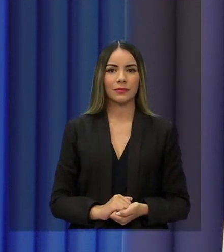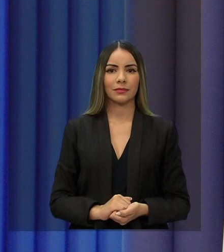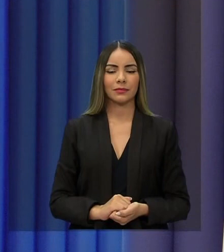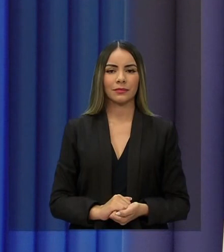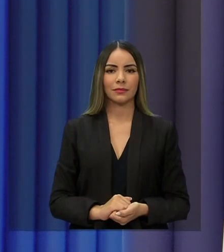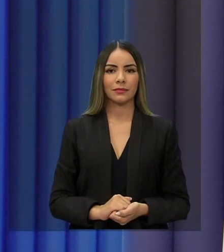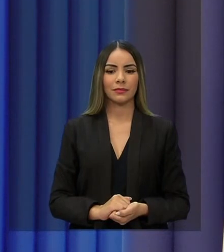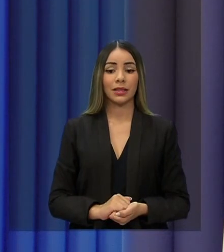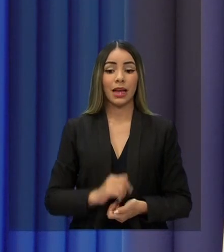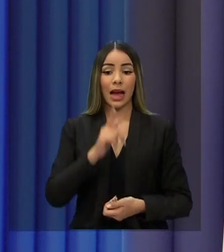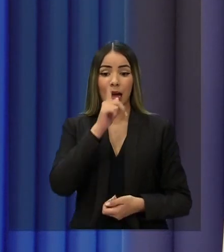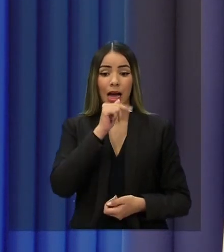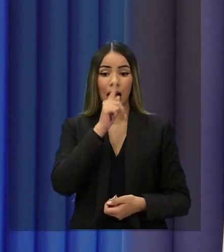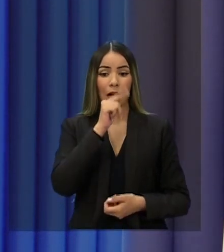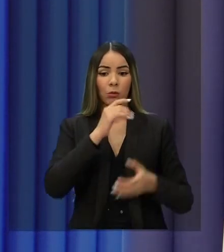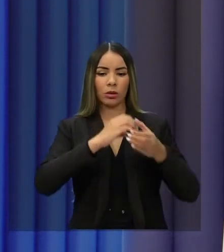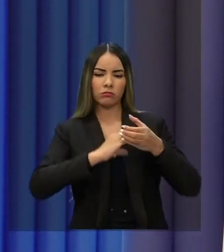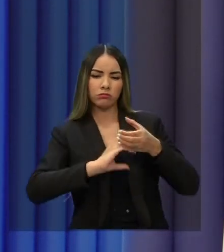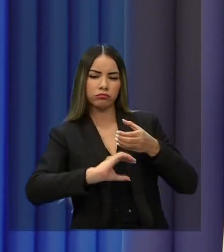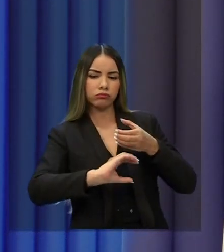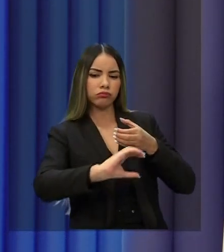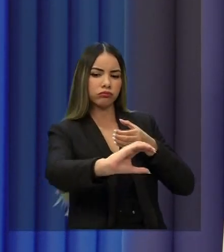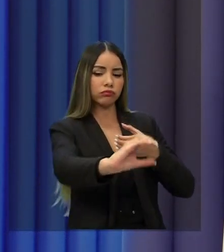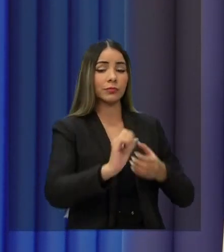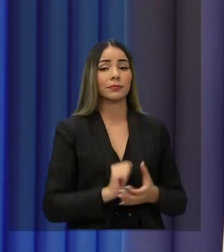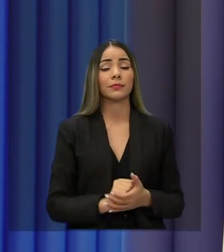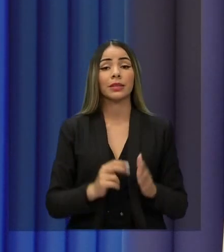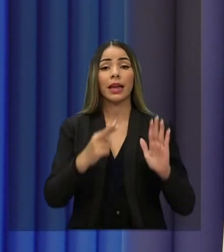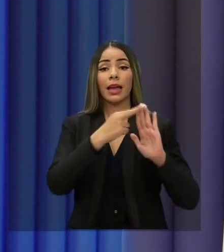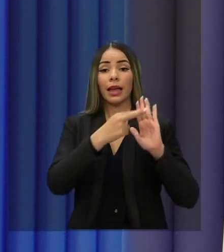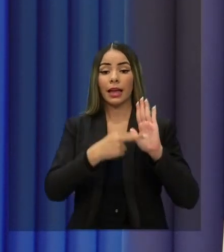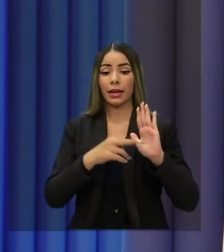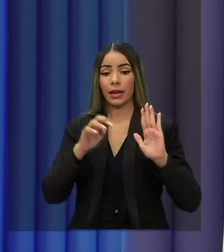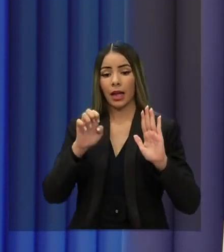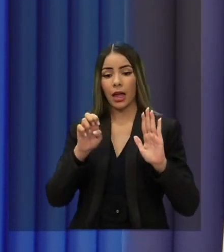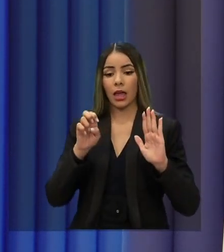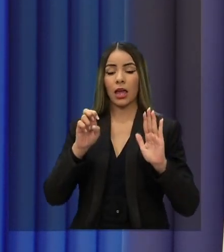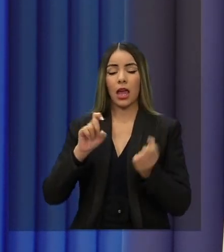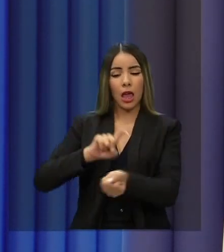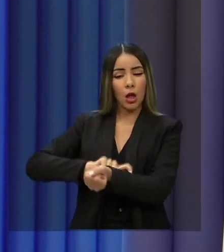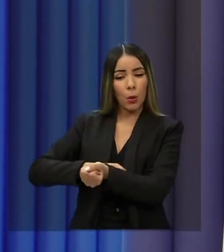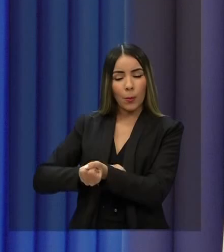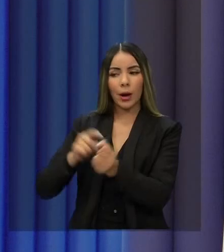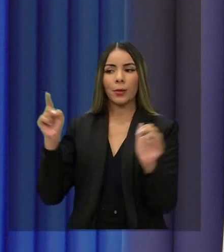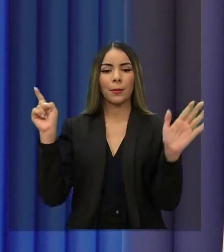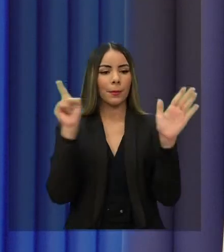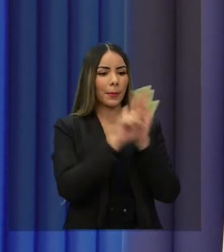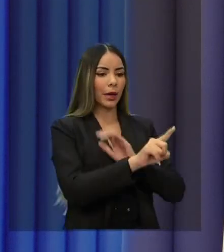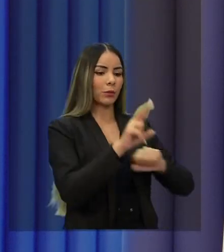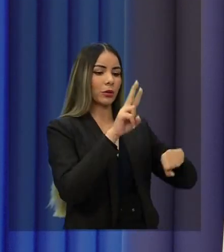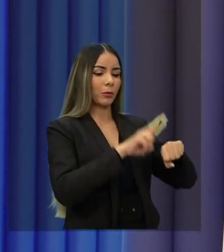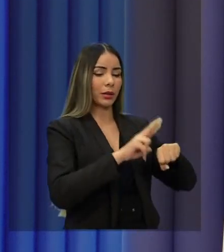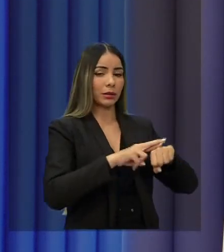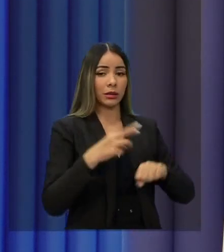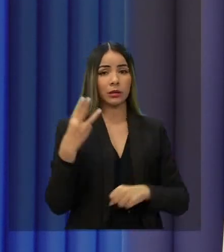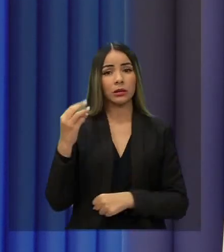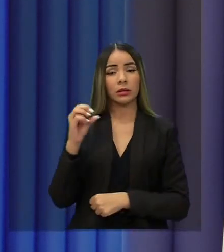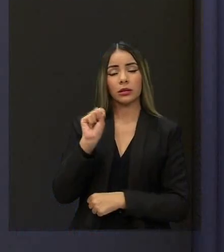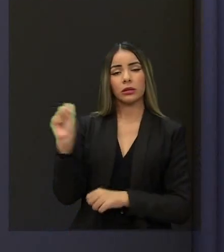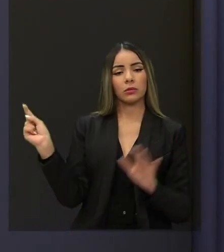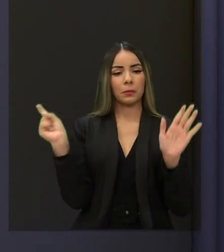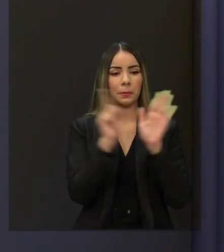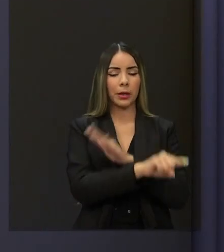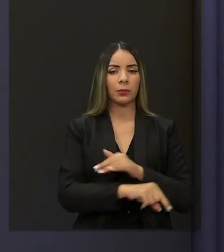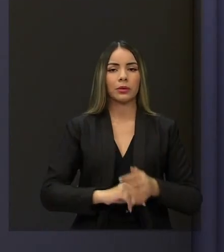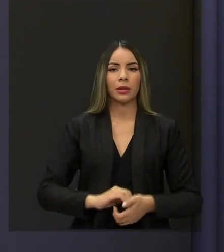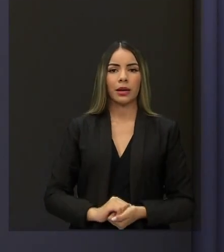Abastecimento de água. Pelas regras, candidato é humano de freitas. Pergunta ao candidato Roberto Cláudio e são 30 segundos para a pergunta. Candidato.